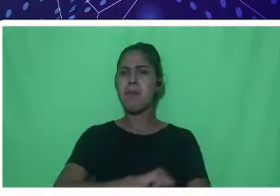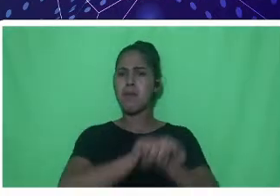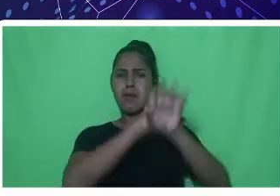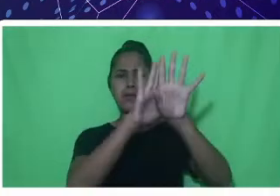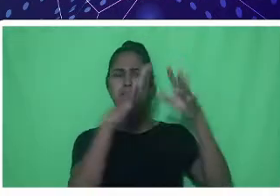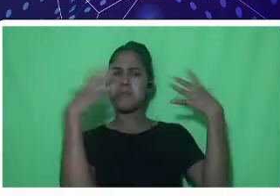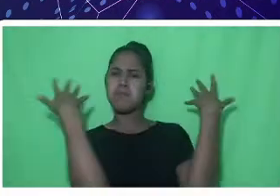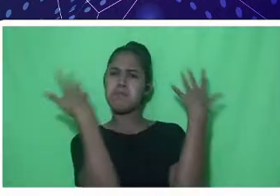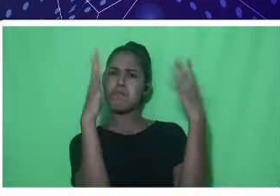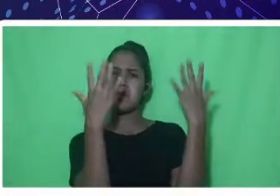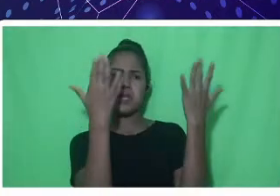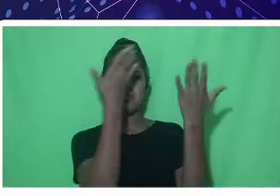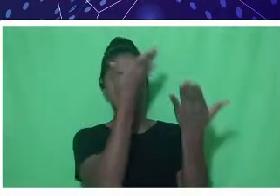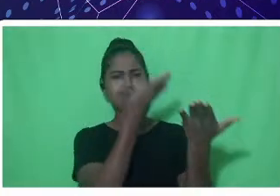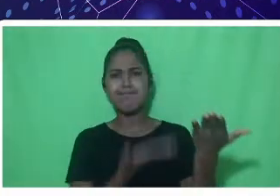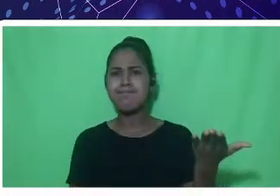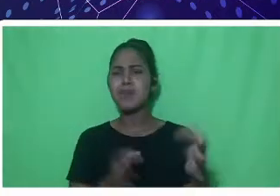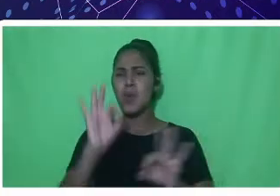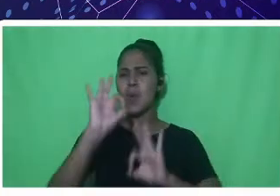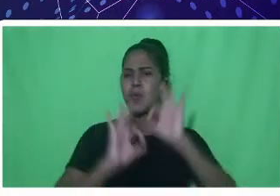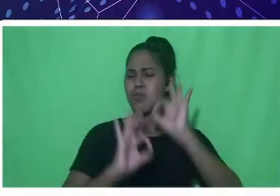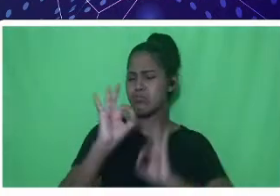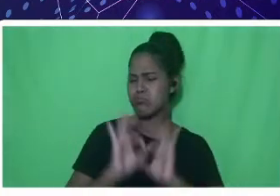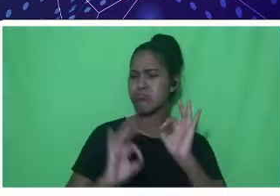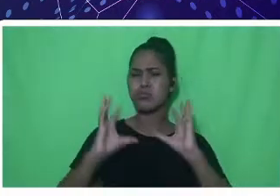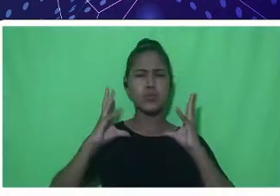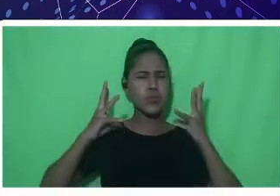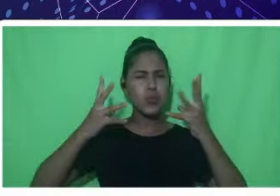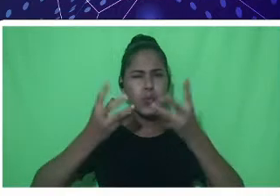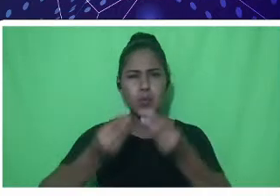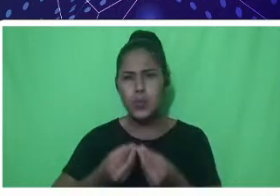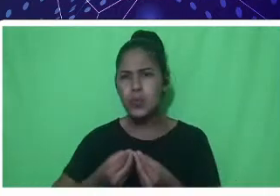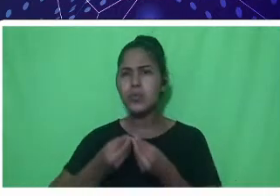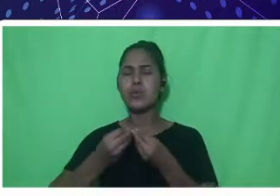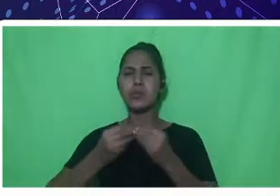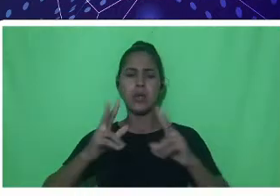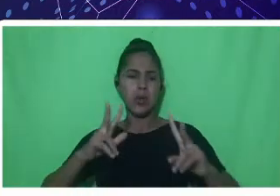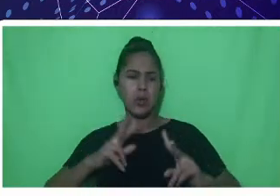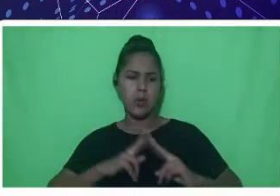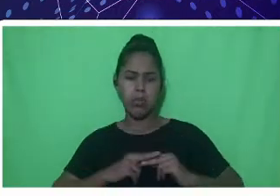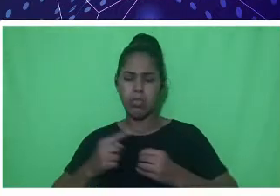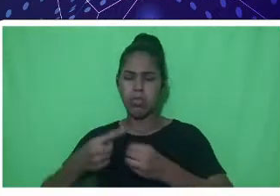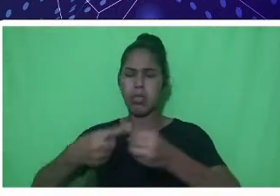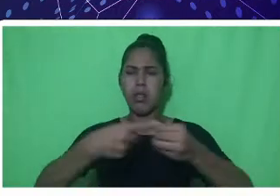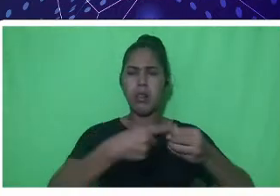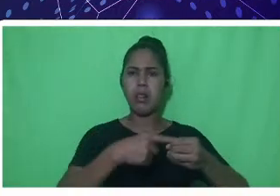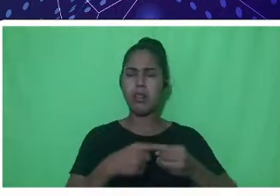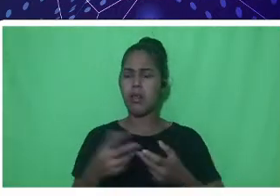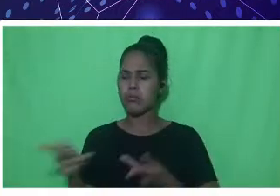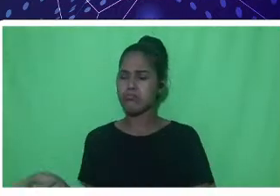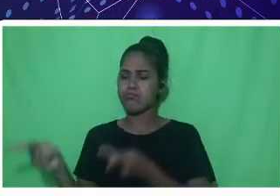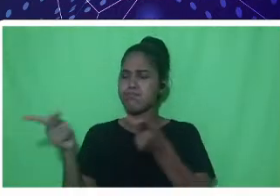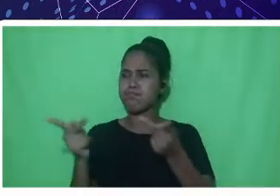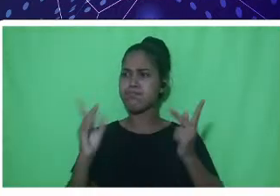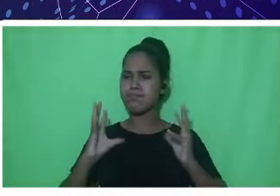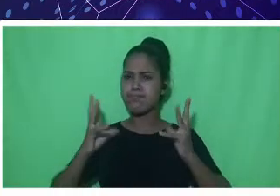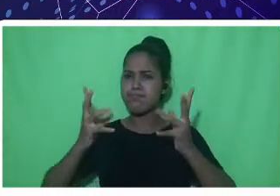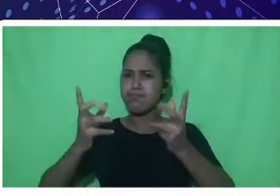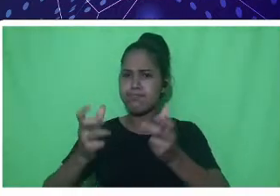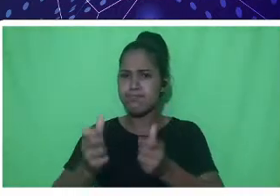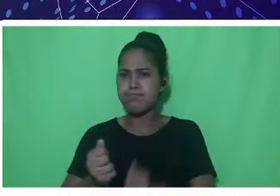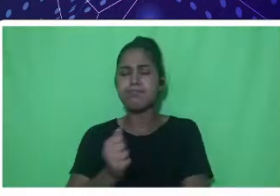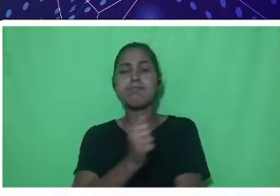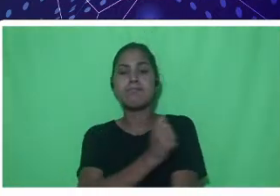envolvidos, os cursos, todos os campos que vêm fazendo esse acolhimento. Em nome de todos aqui do curso de Engenharia de